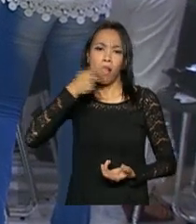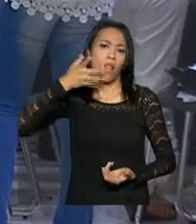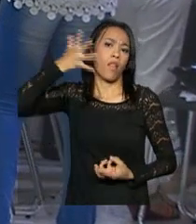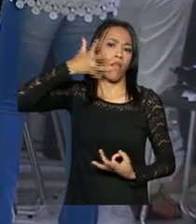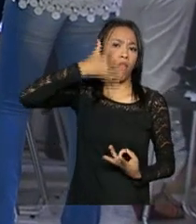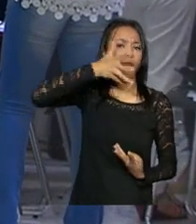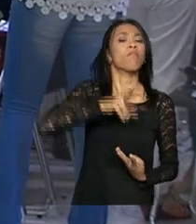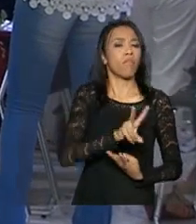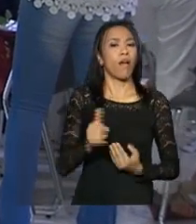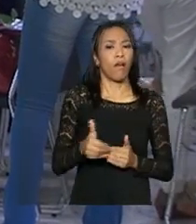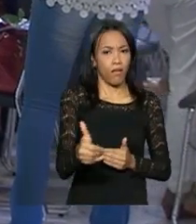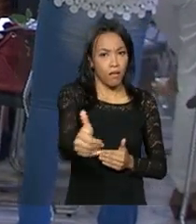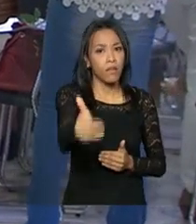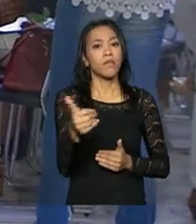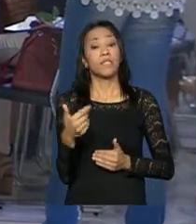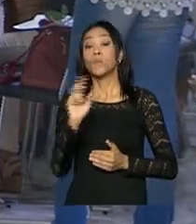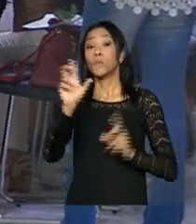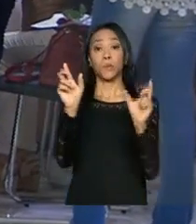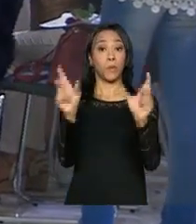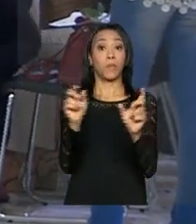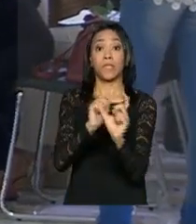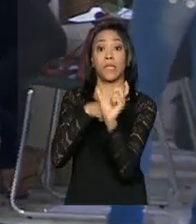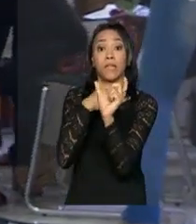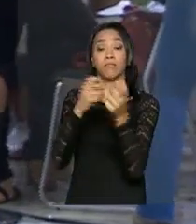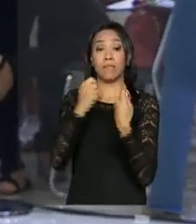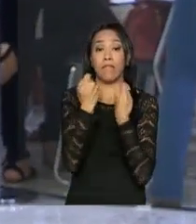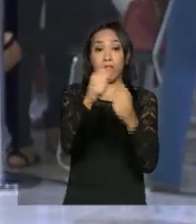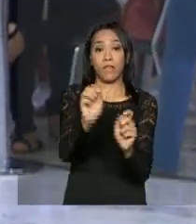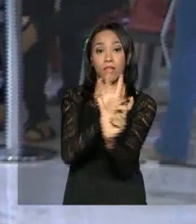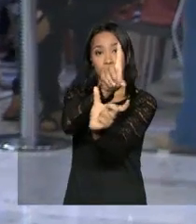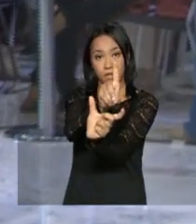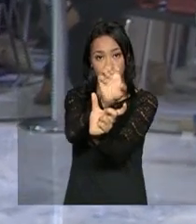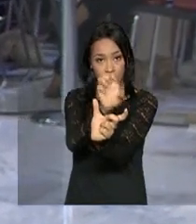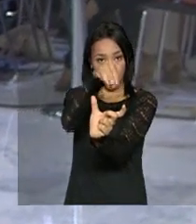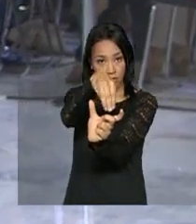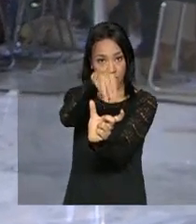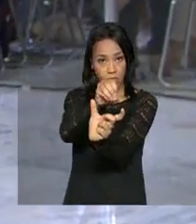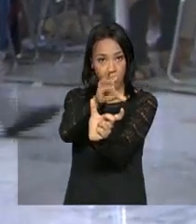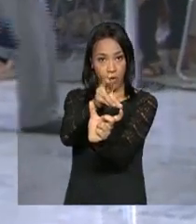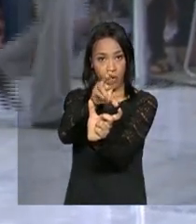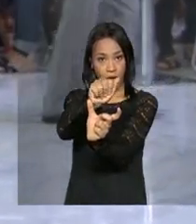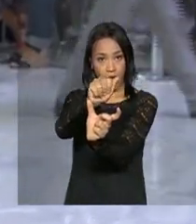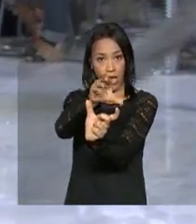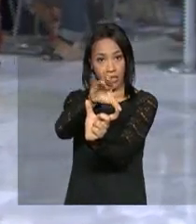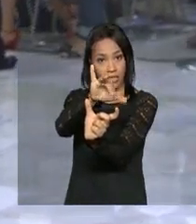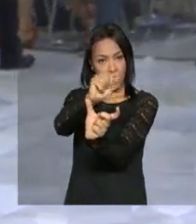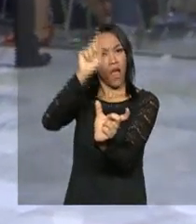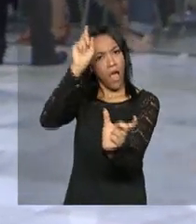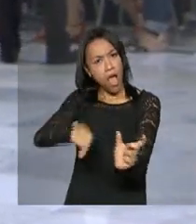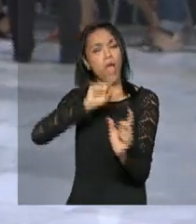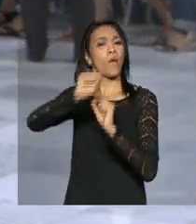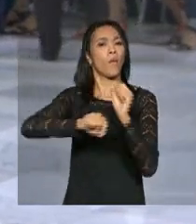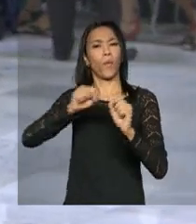com mulheres em defesa da democracia. Entre os movimentos que estão aqui existe a Marcha Mundial das Mulheres,